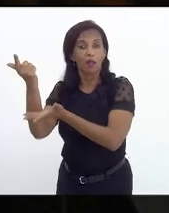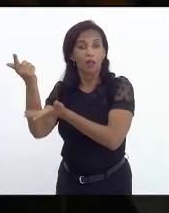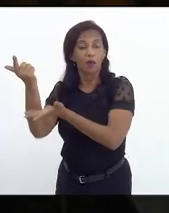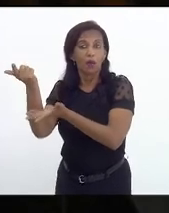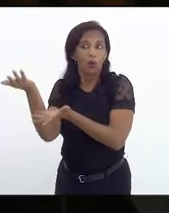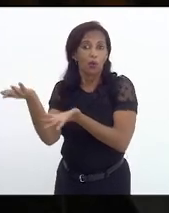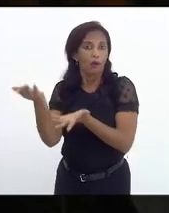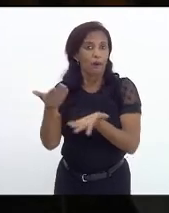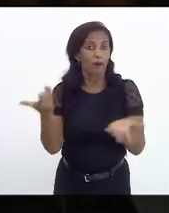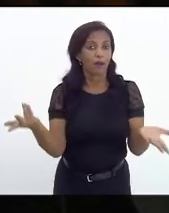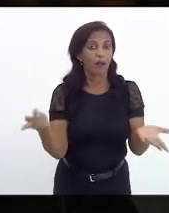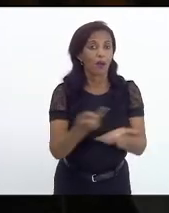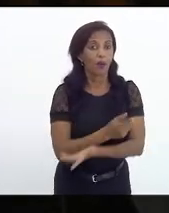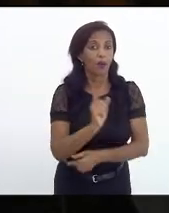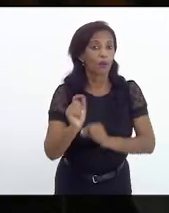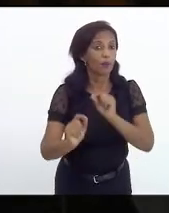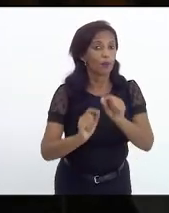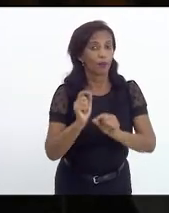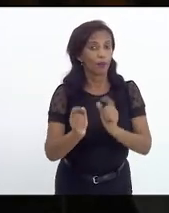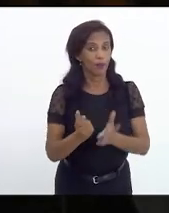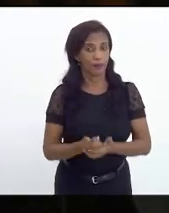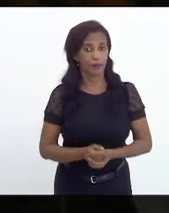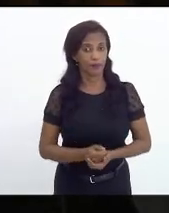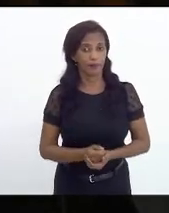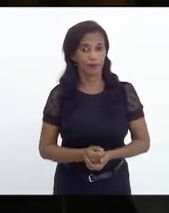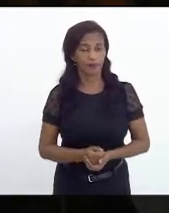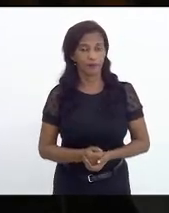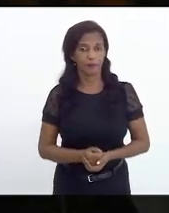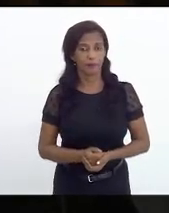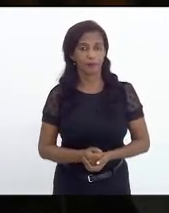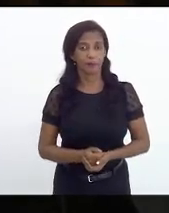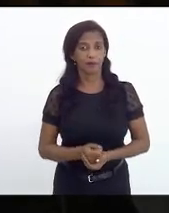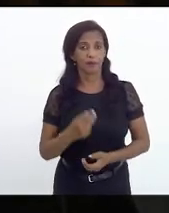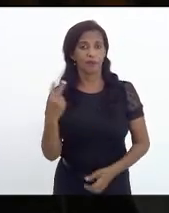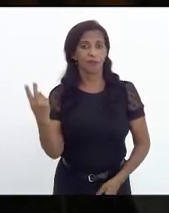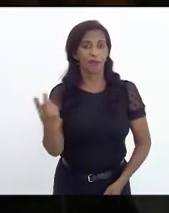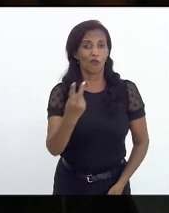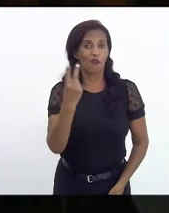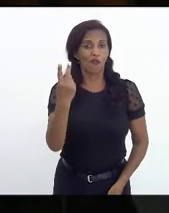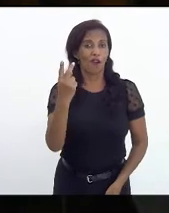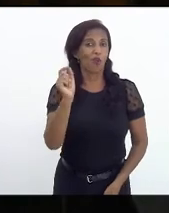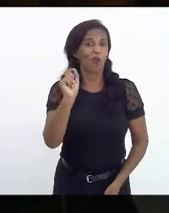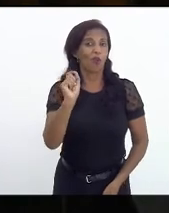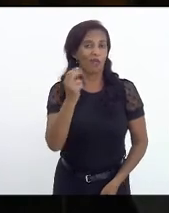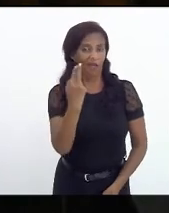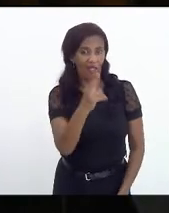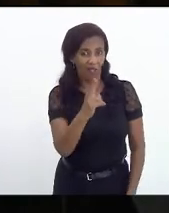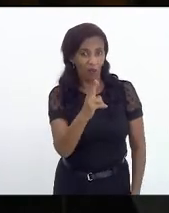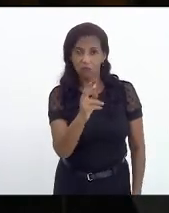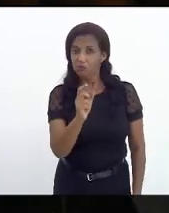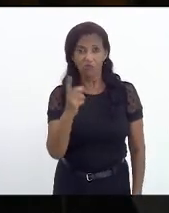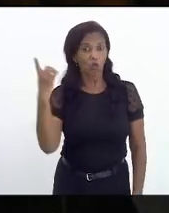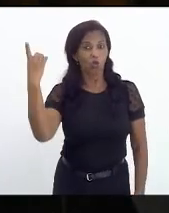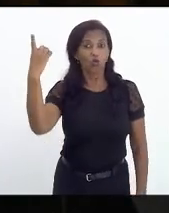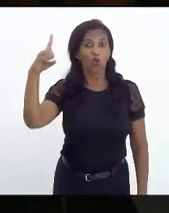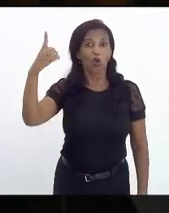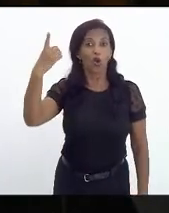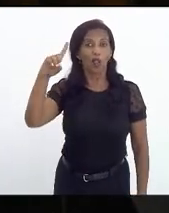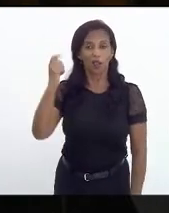evidentemente, o que conta é o valor do dólar e